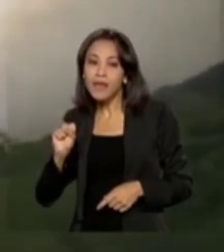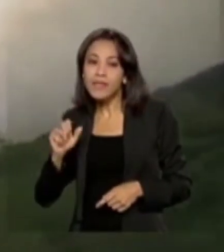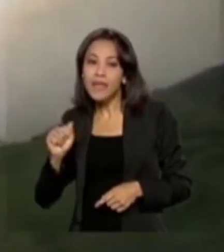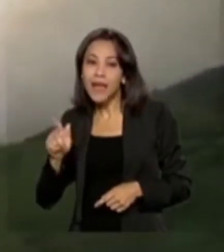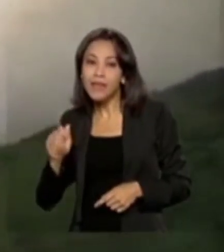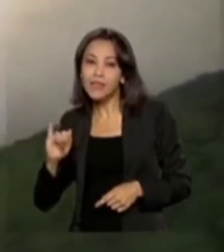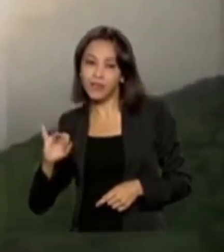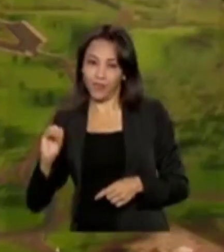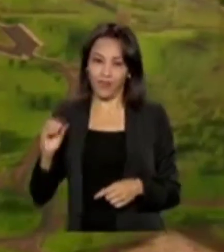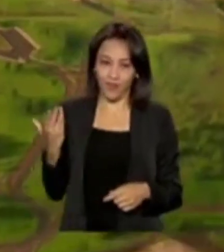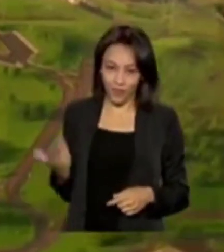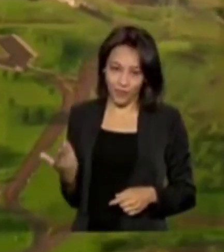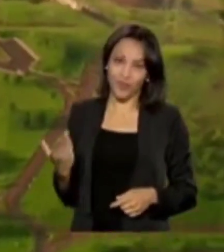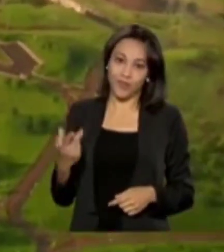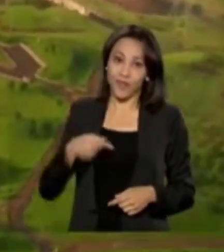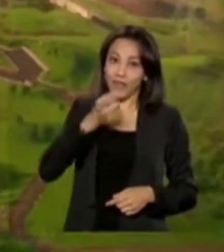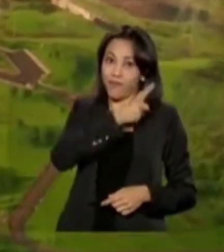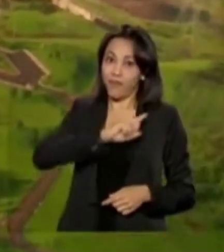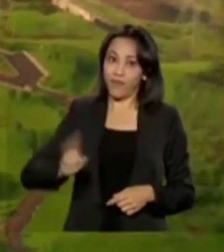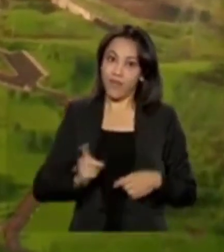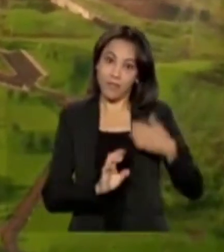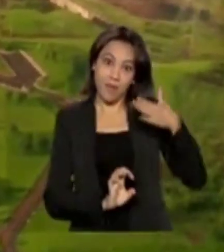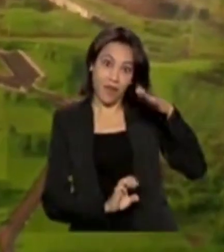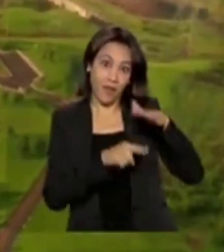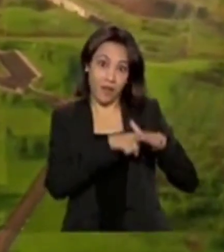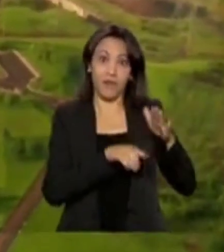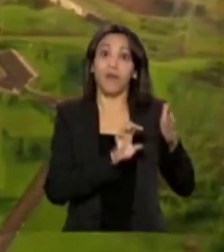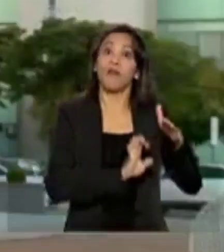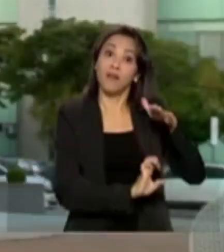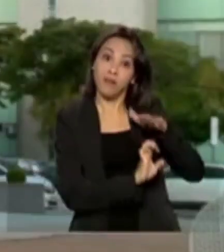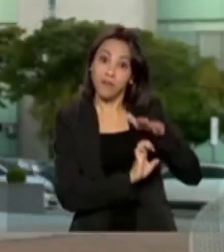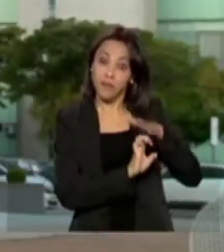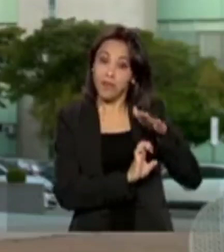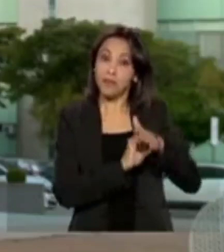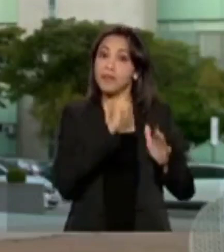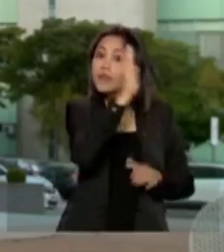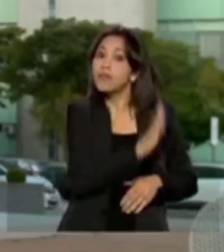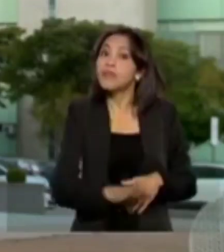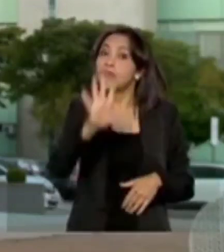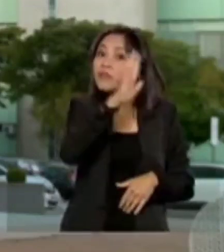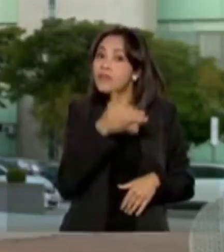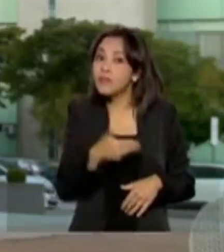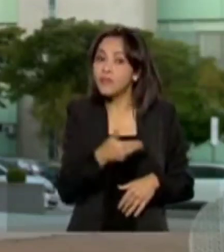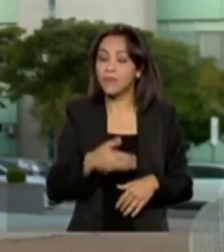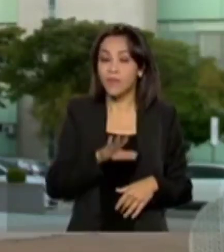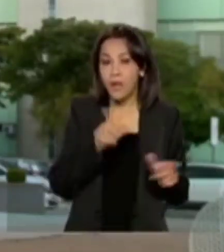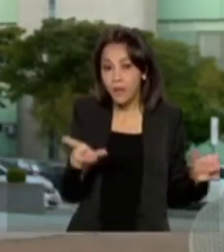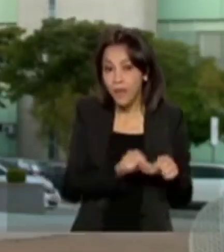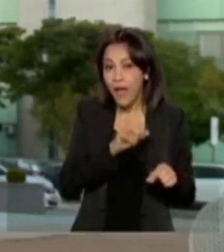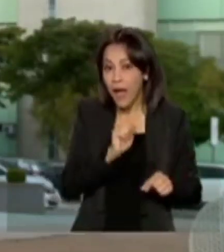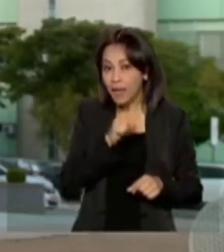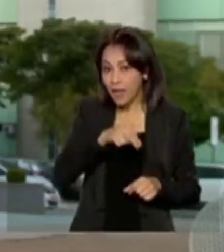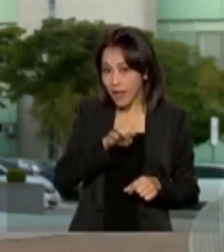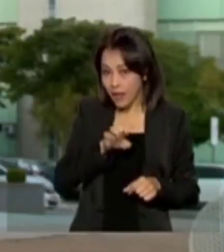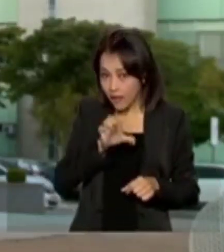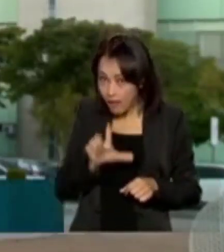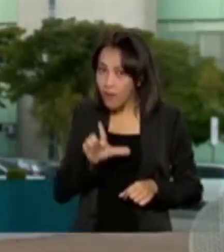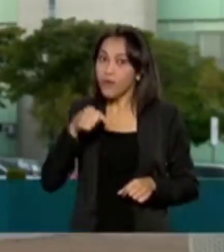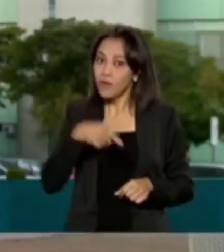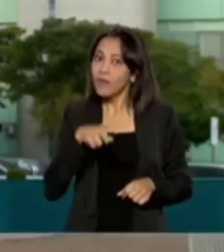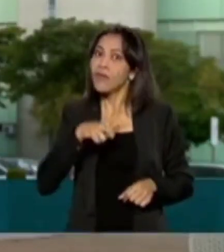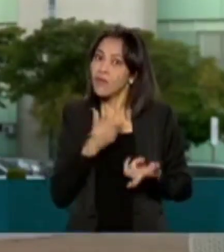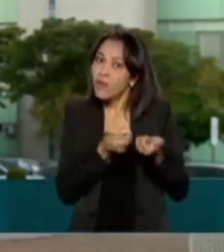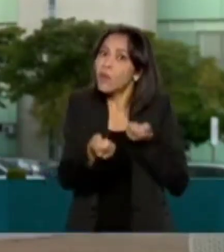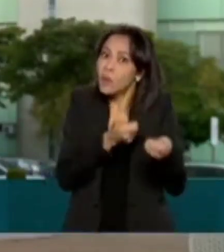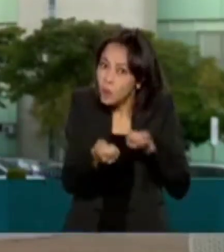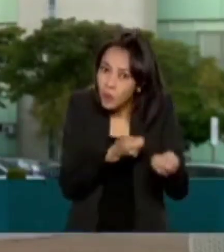máximo determinado pela Agência Nacional de Energia Elétrica. De acordo com a ANEEL, esse deságio gerou uma economia para o consumidor